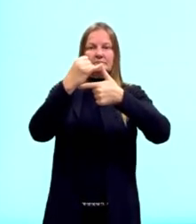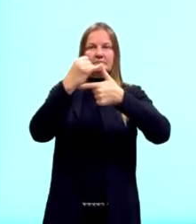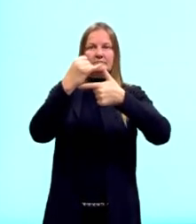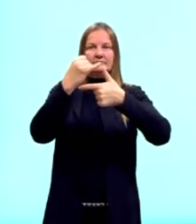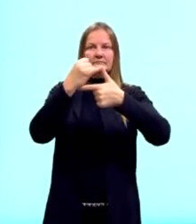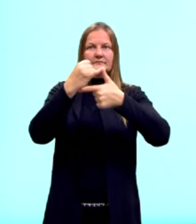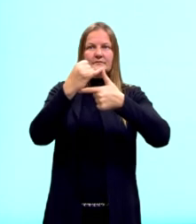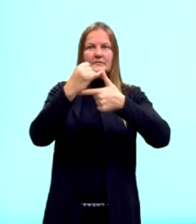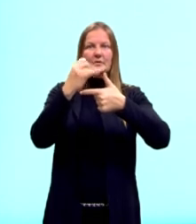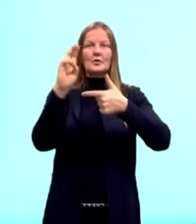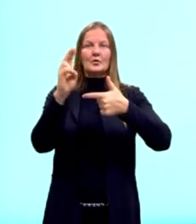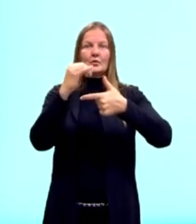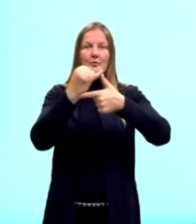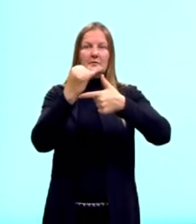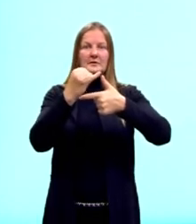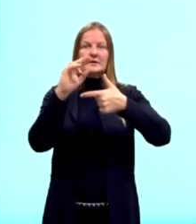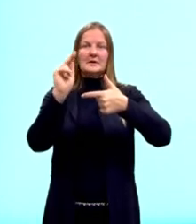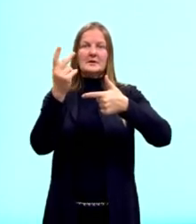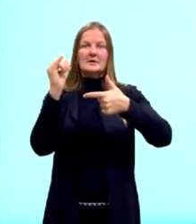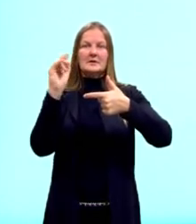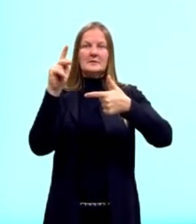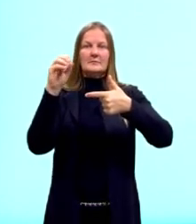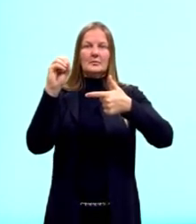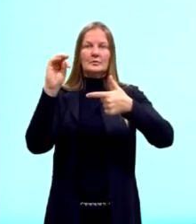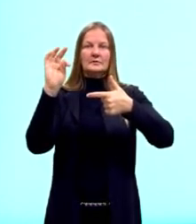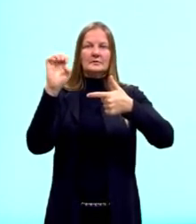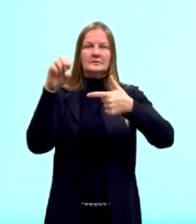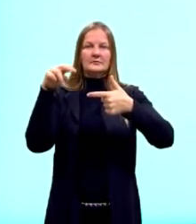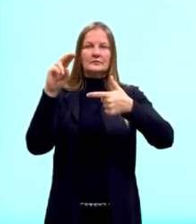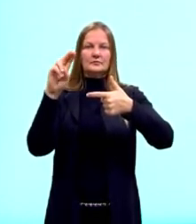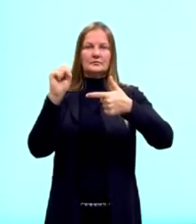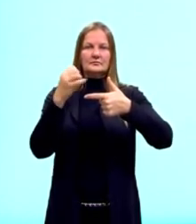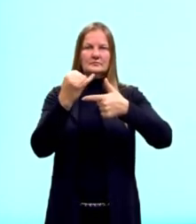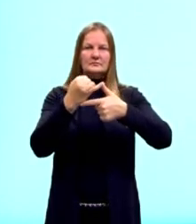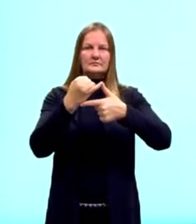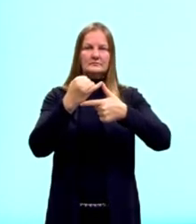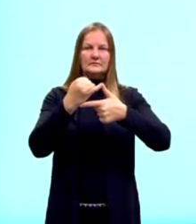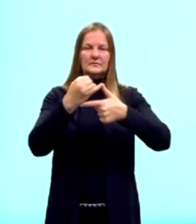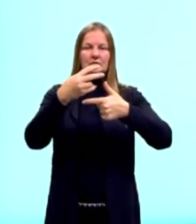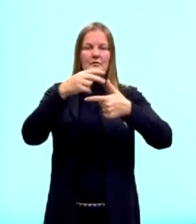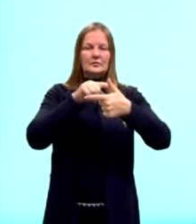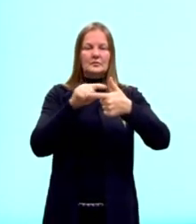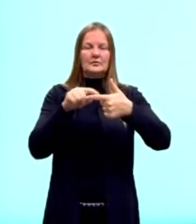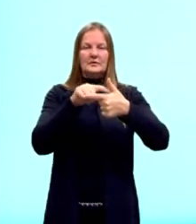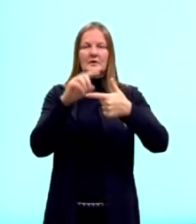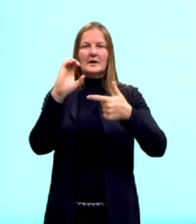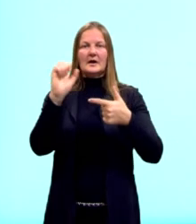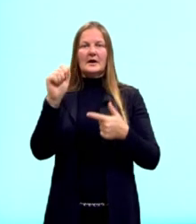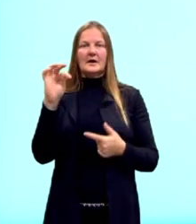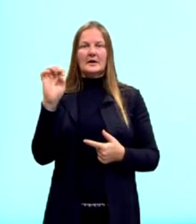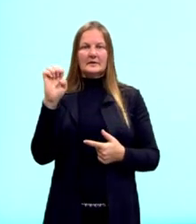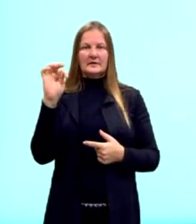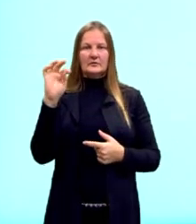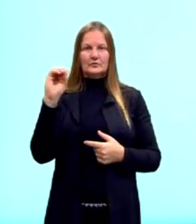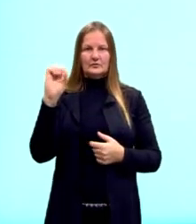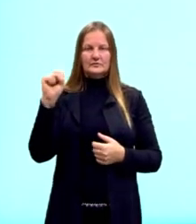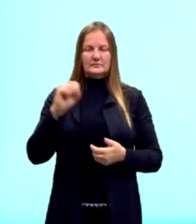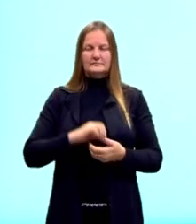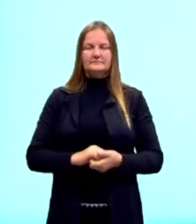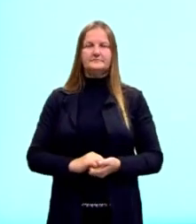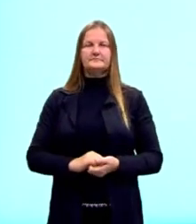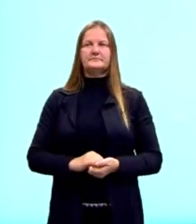chamado hipotenusa. Os outros dois lados recebem os nomes, então, de catetos.